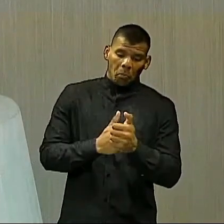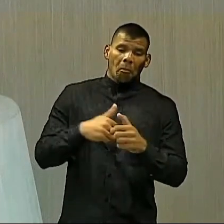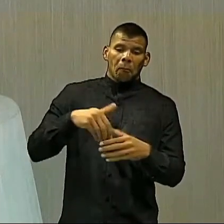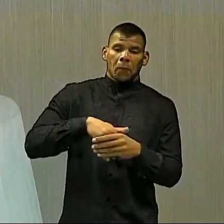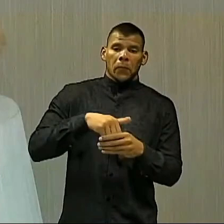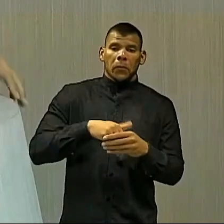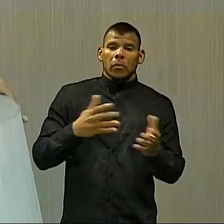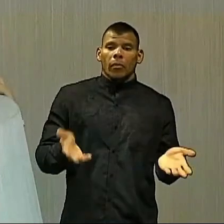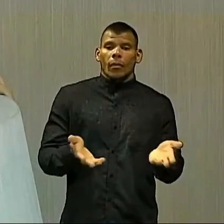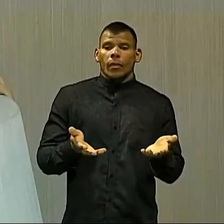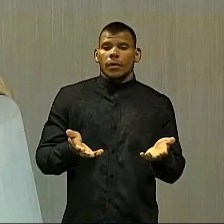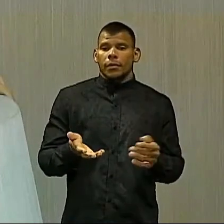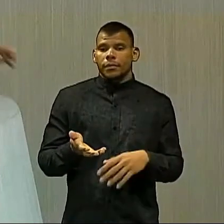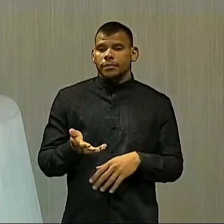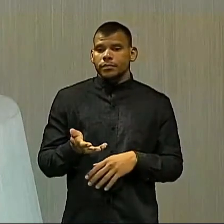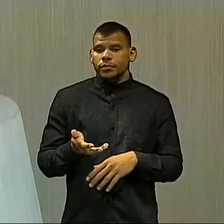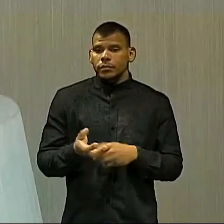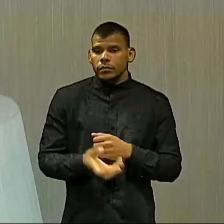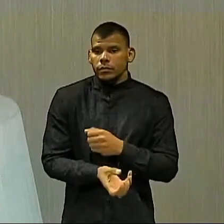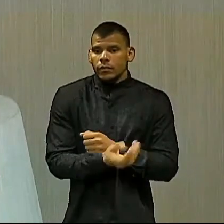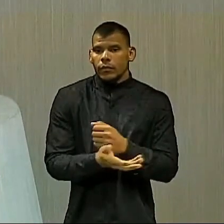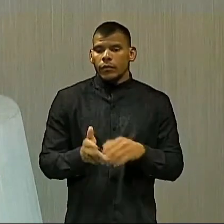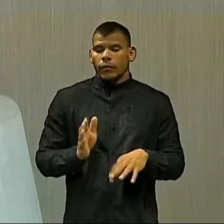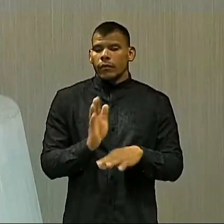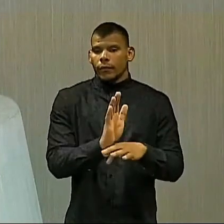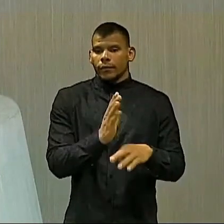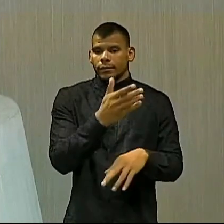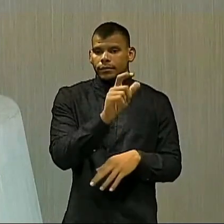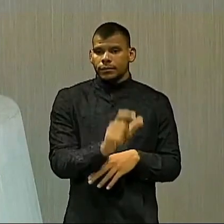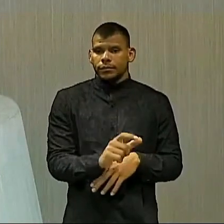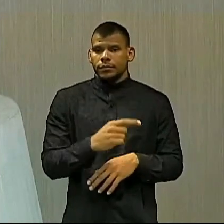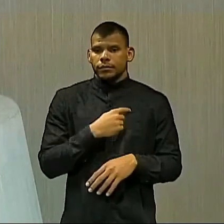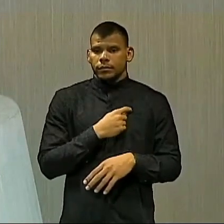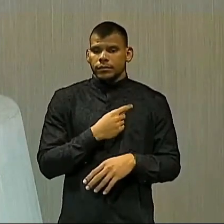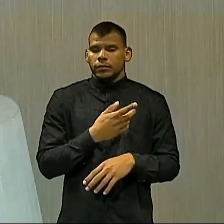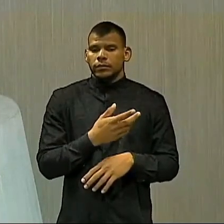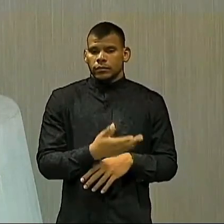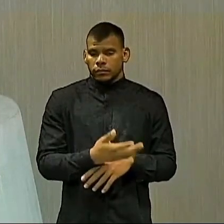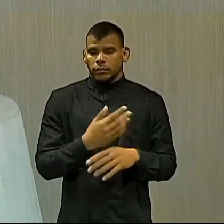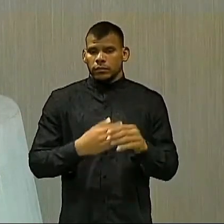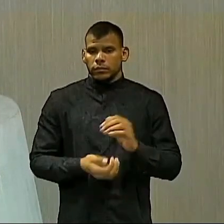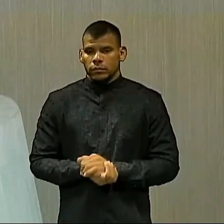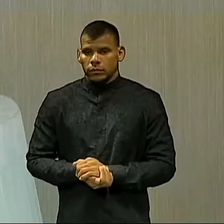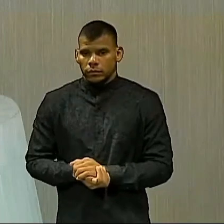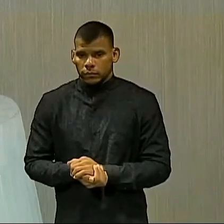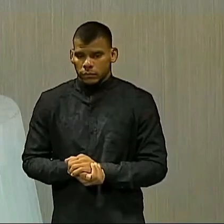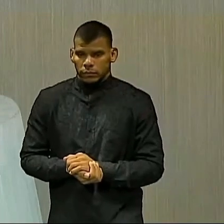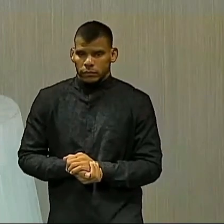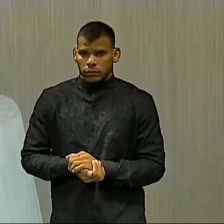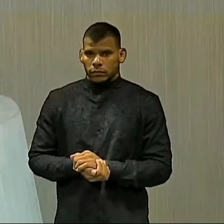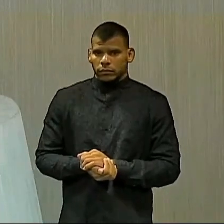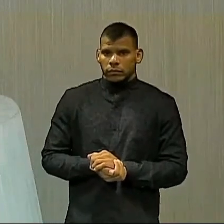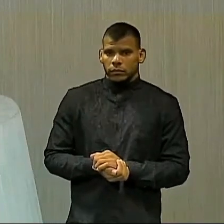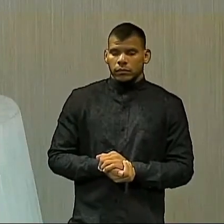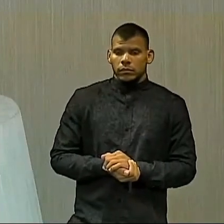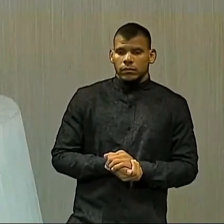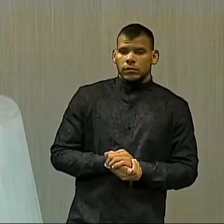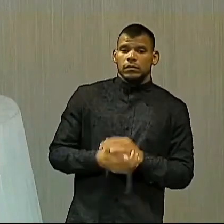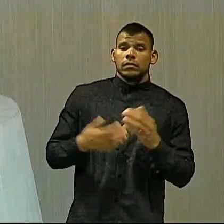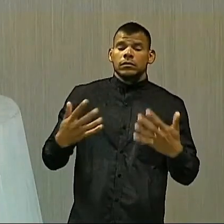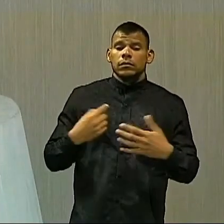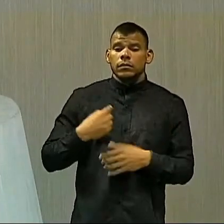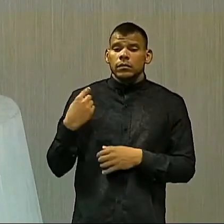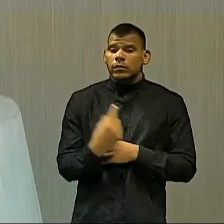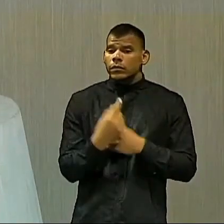reeleição, para a eleição do Reginaldo, quando puder, conceda uma parte. Assim que possível, deputado. Então, o que a gente está